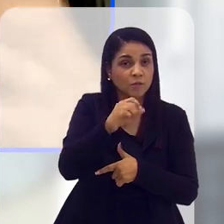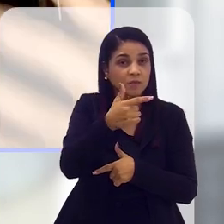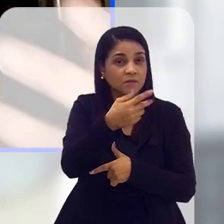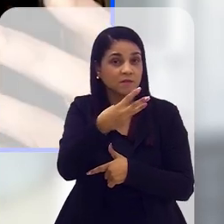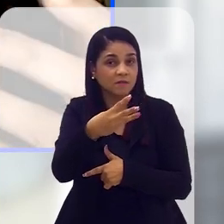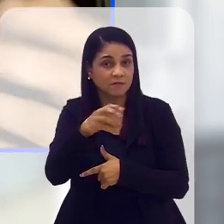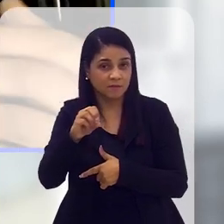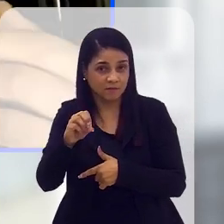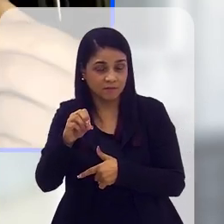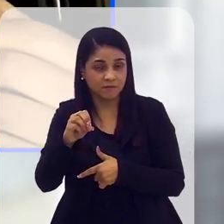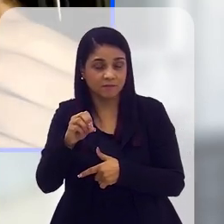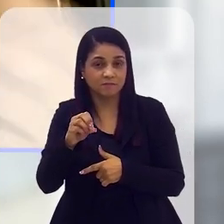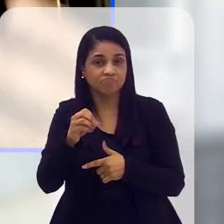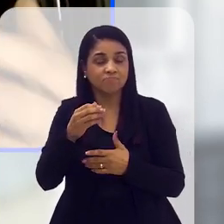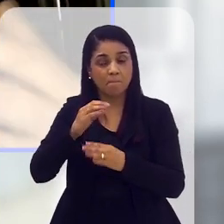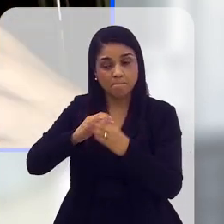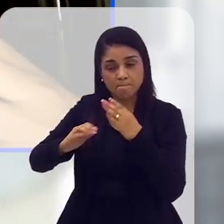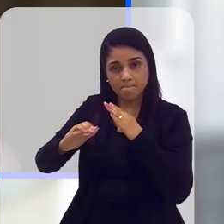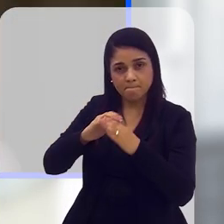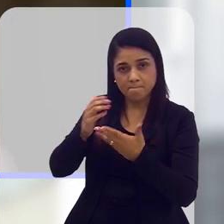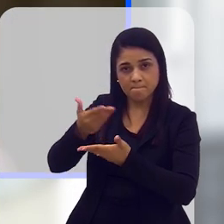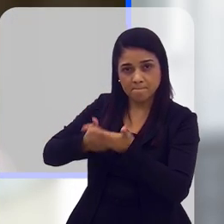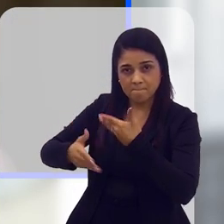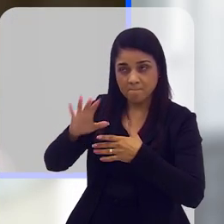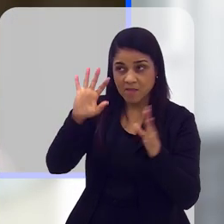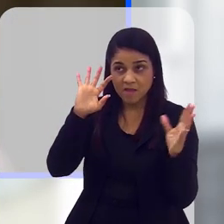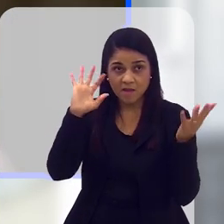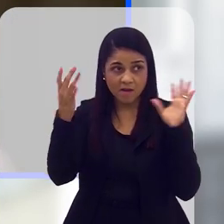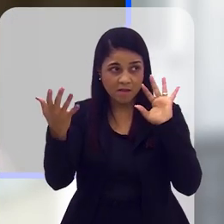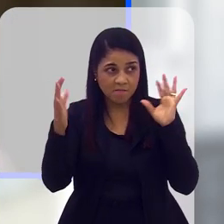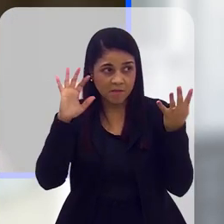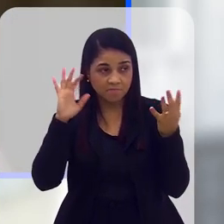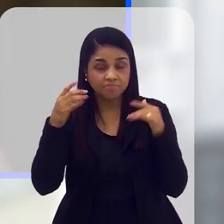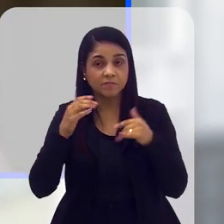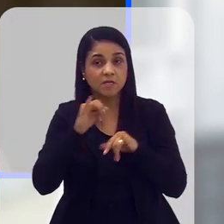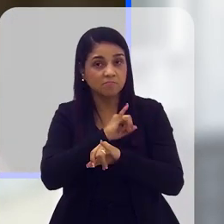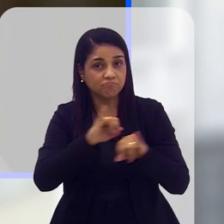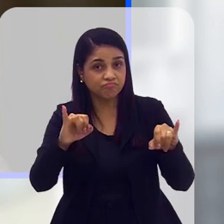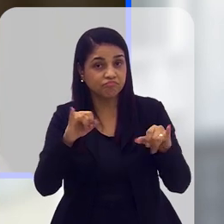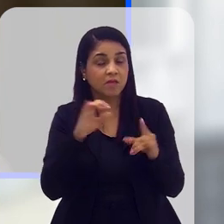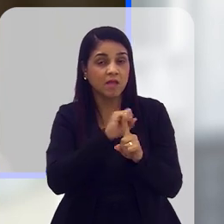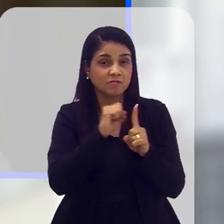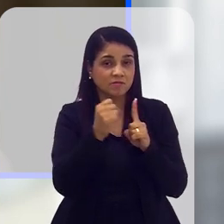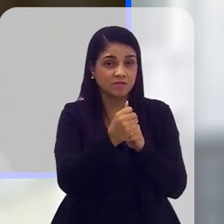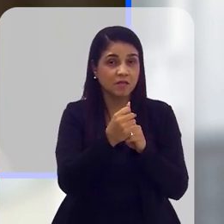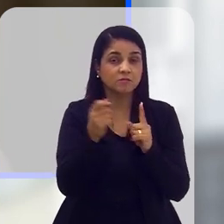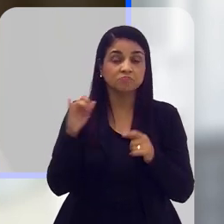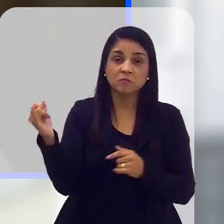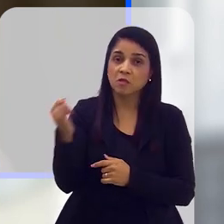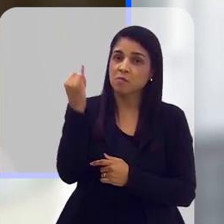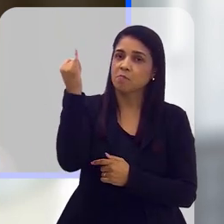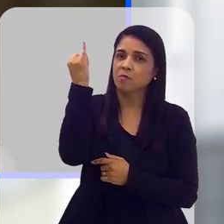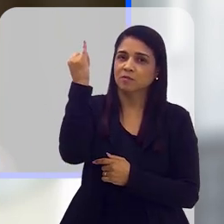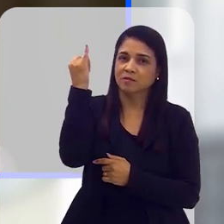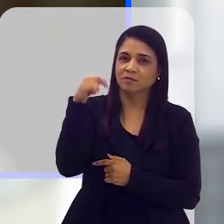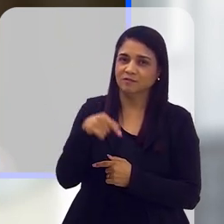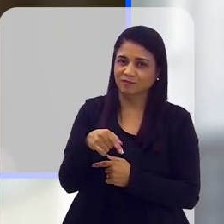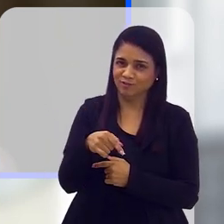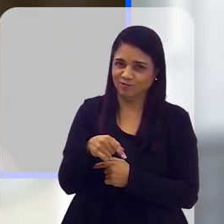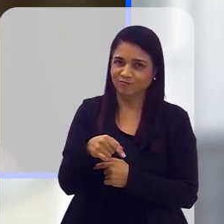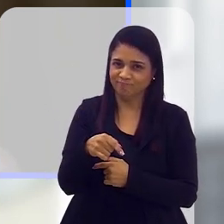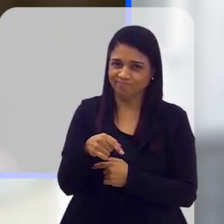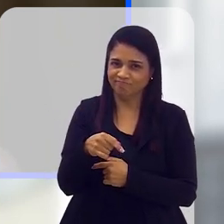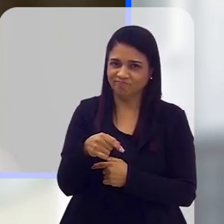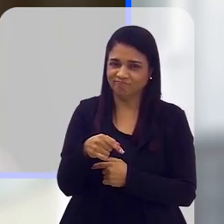uma capacidade de, de alguma maneira, comunicar a emergência climática para a sociedade, que essa, sim, pode ter um efeito mais